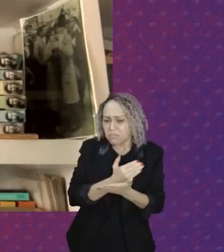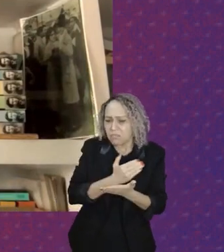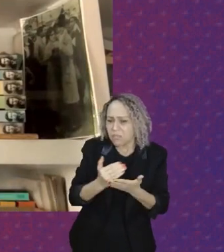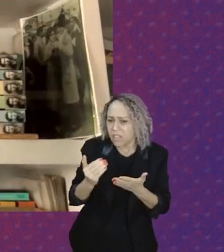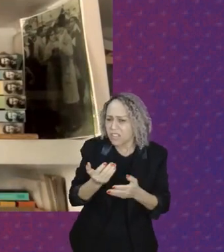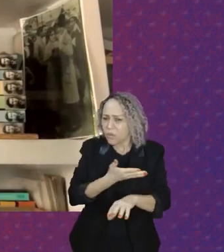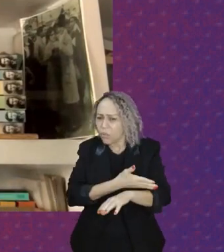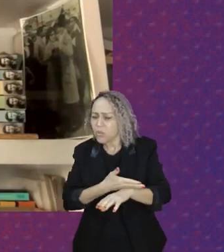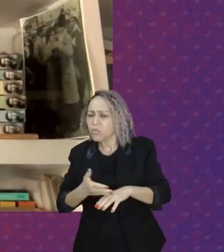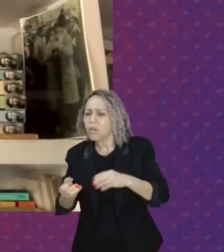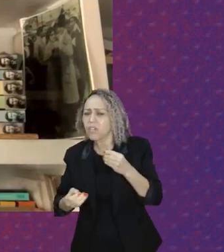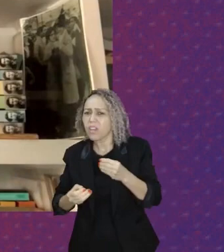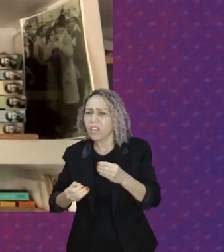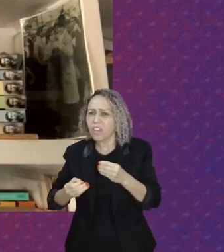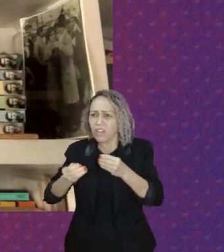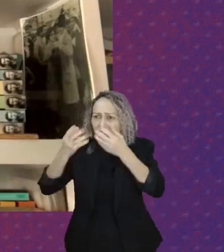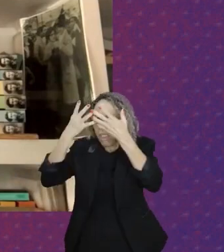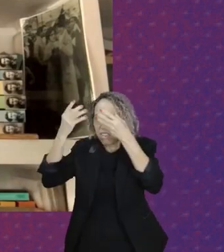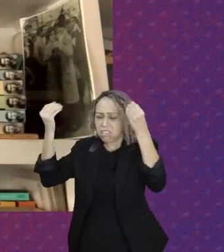muitas vezes